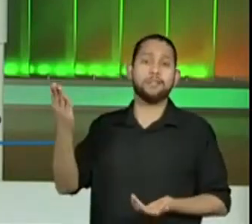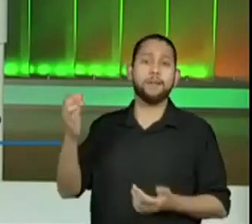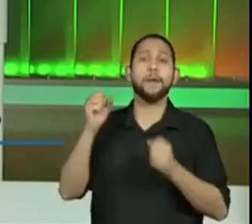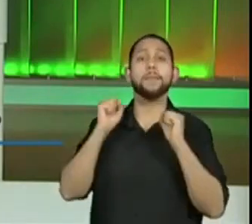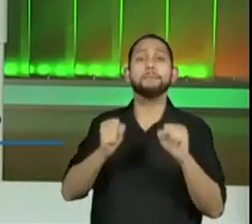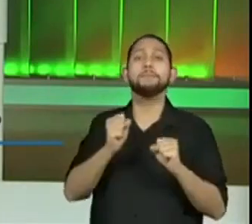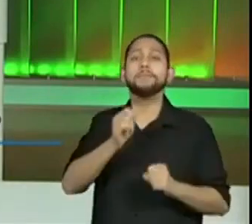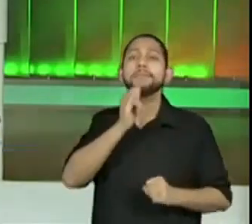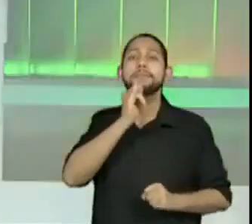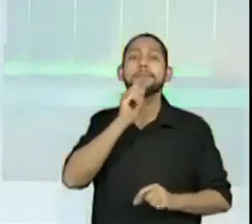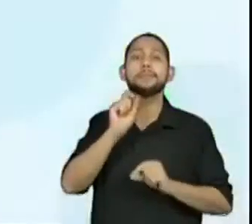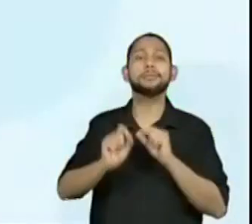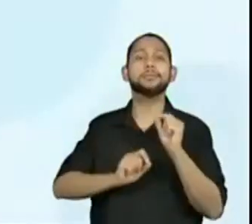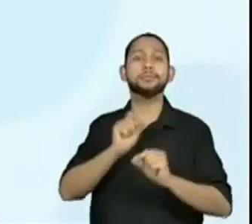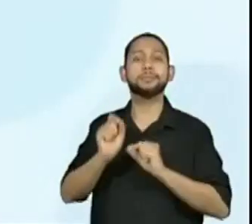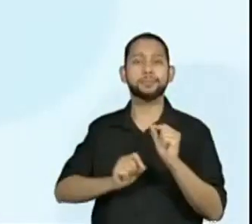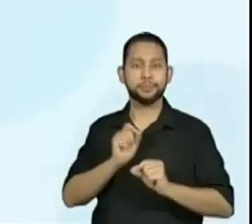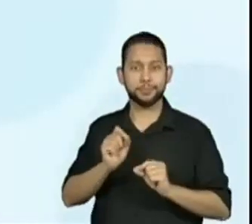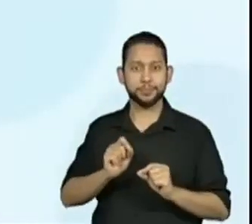fazer a seguinte.